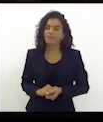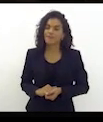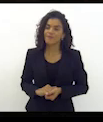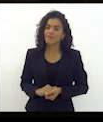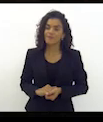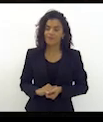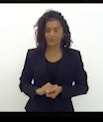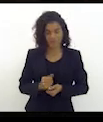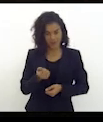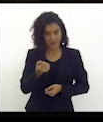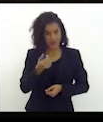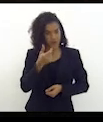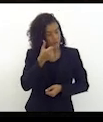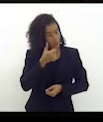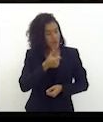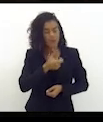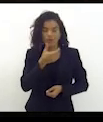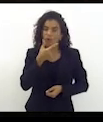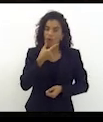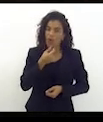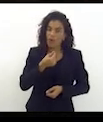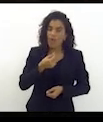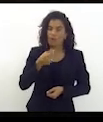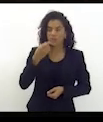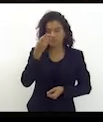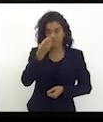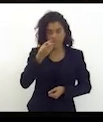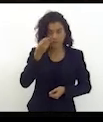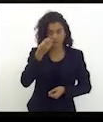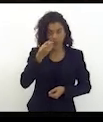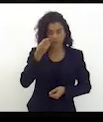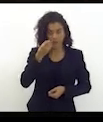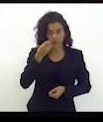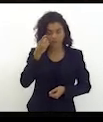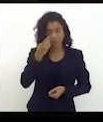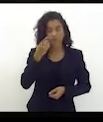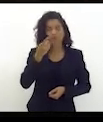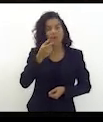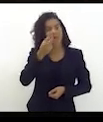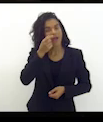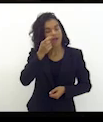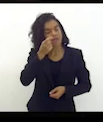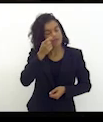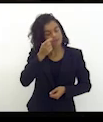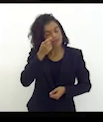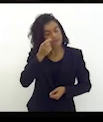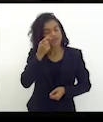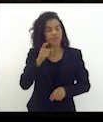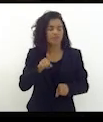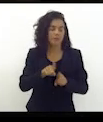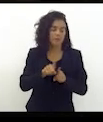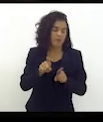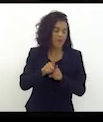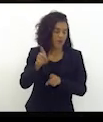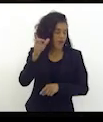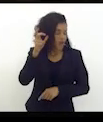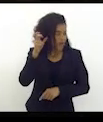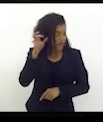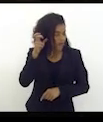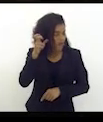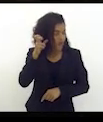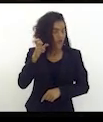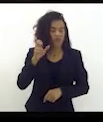senhoras e senhores deputados que nos assistem e nos ouvem de forma